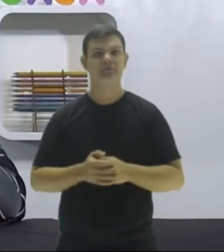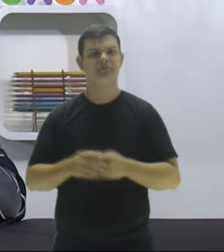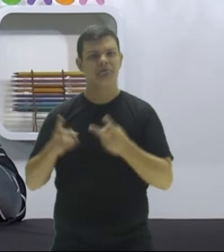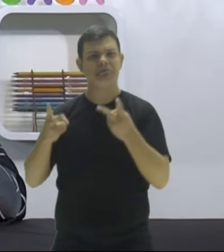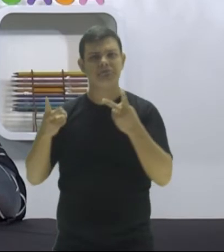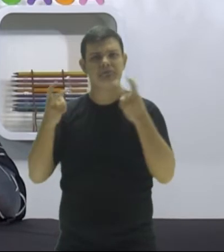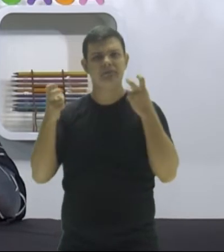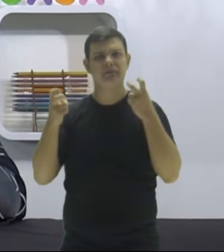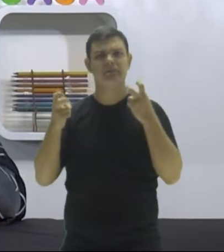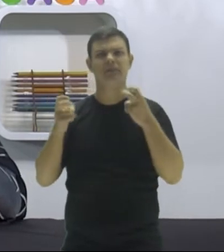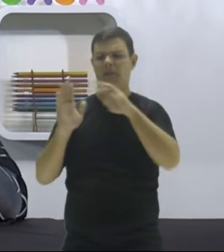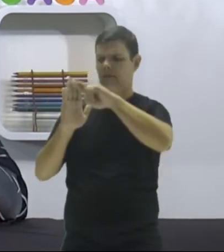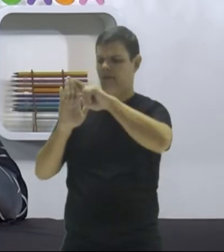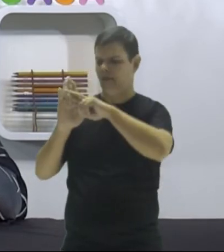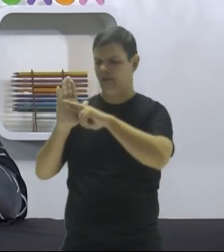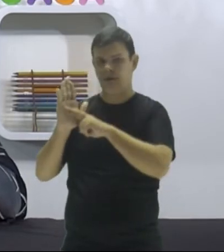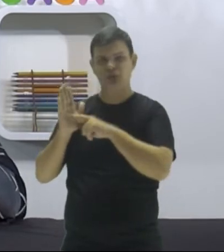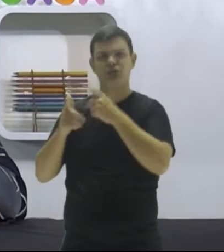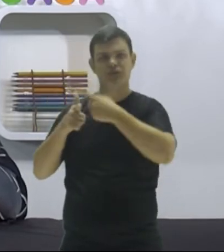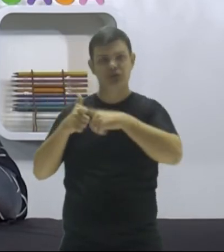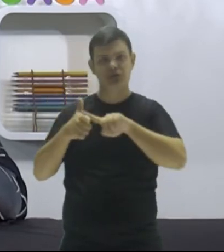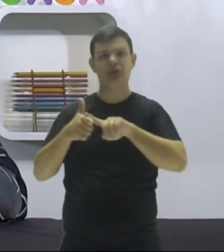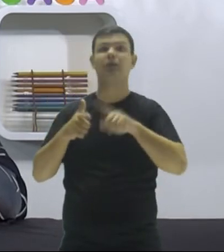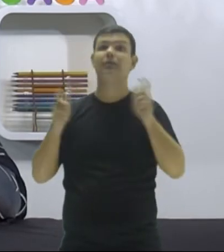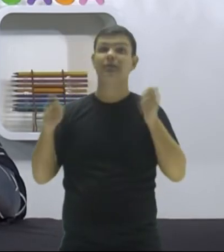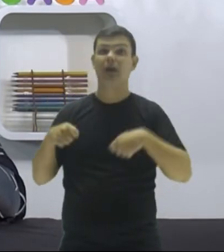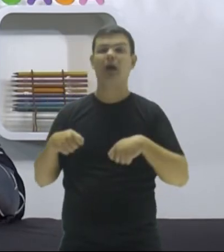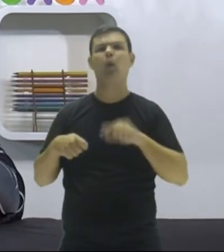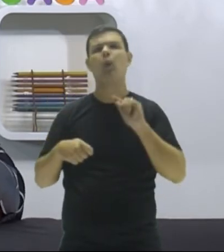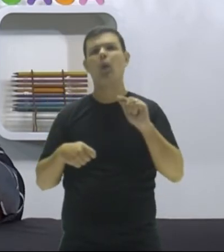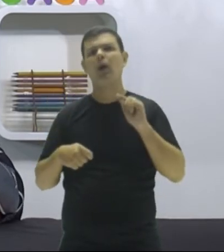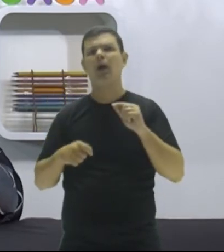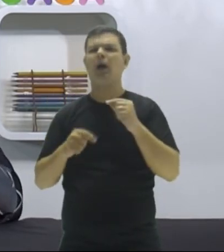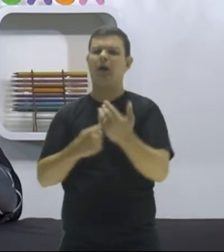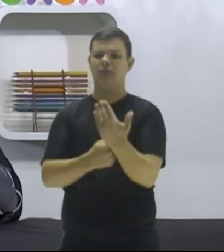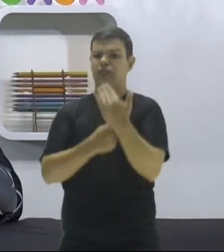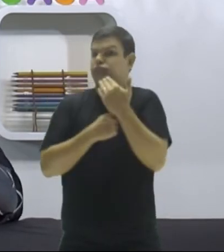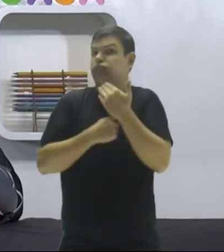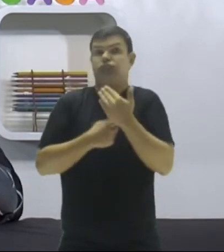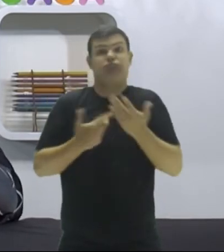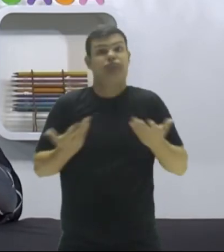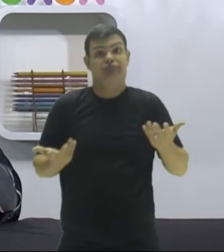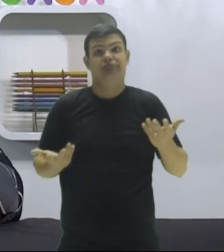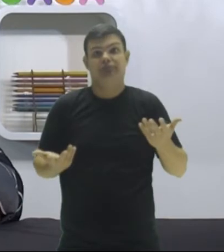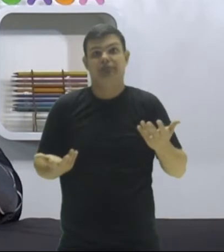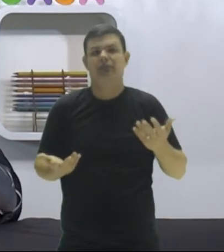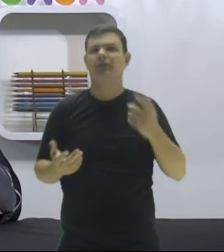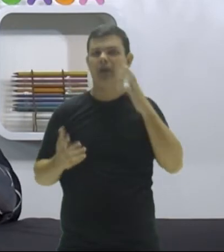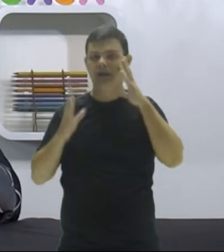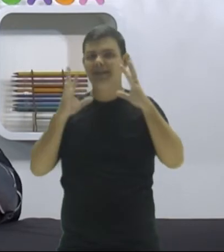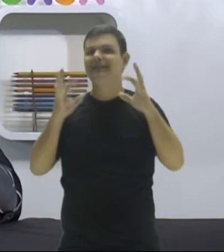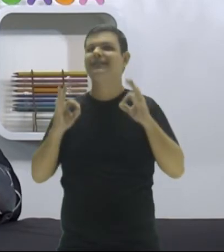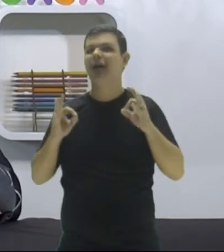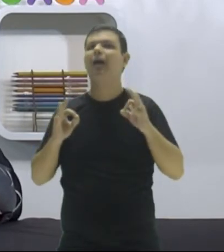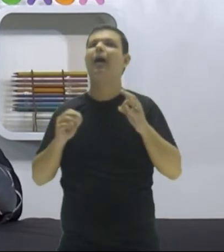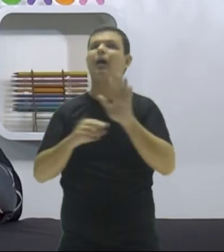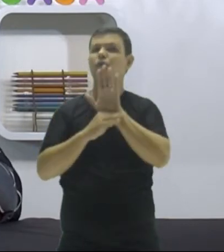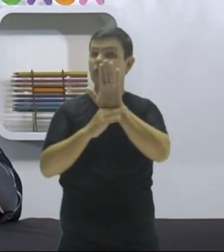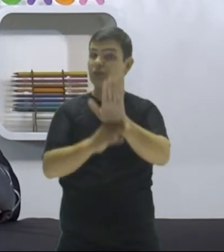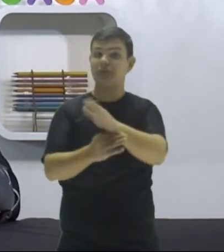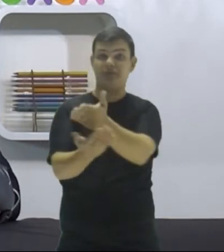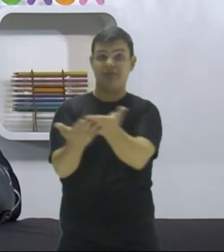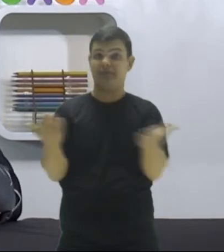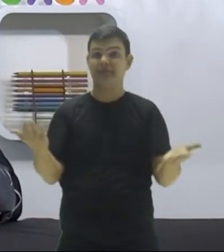perceberam que esse critério de divisibilidade, ele serve pra quê? Ele serve pra nos ajudar, né, galera? Bora prestar atenção, nos ajuda.